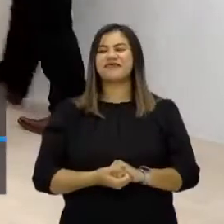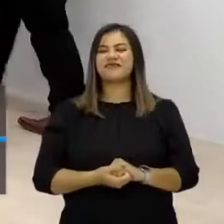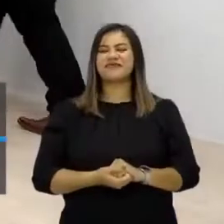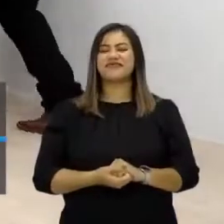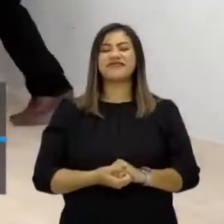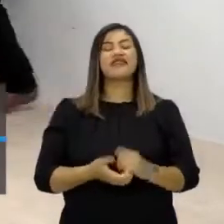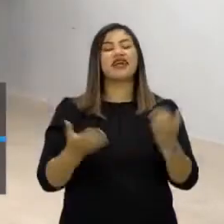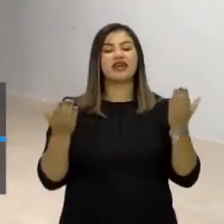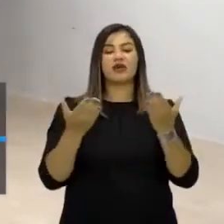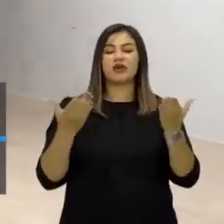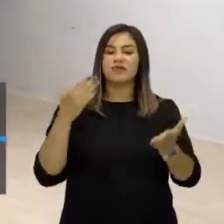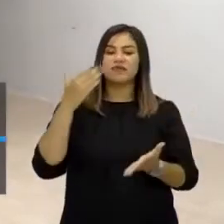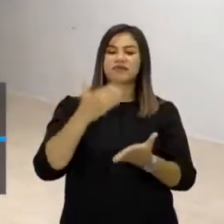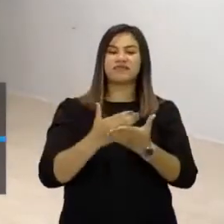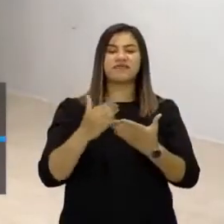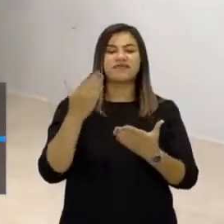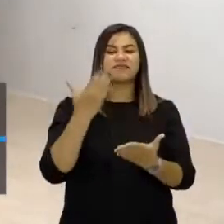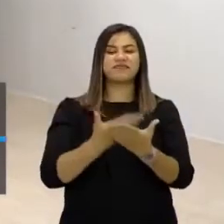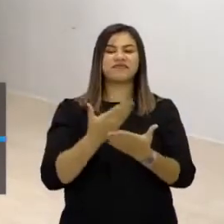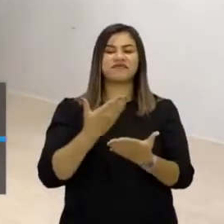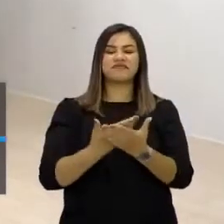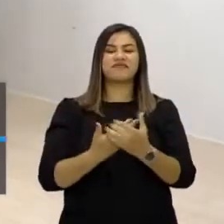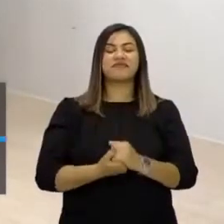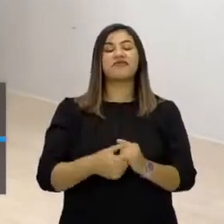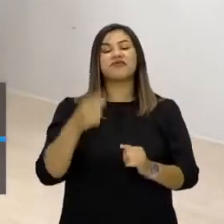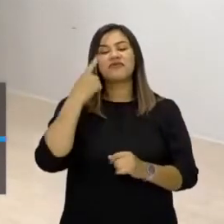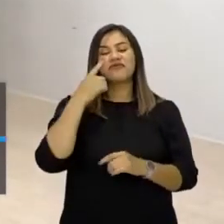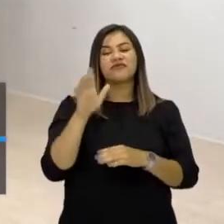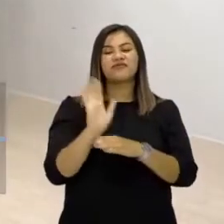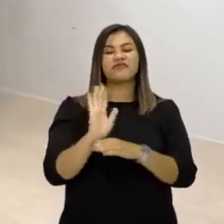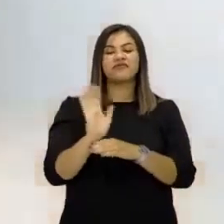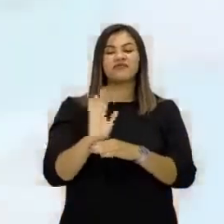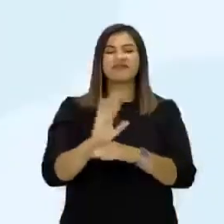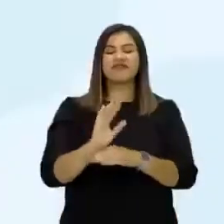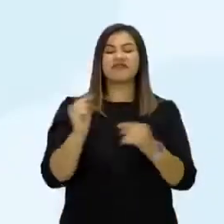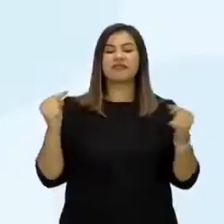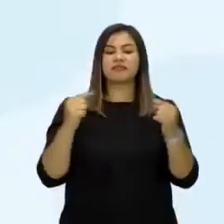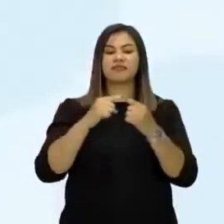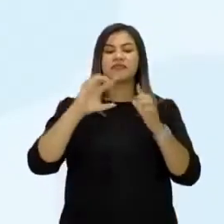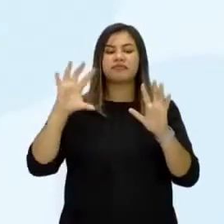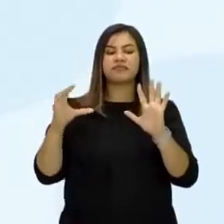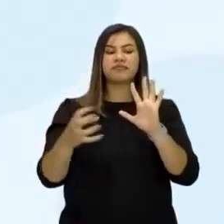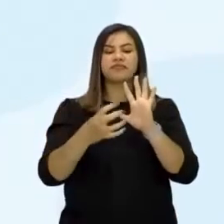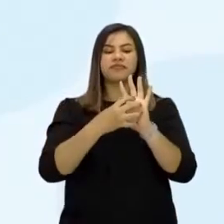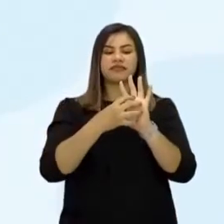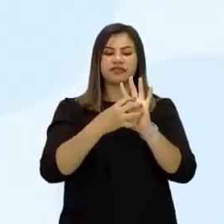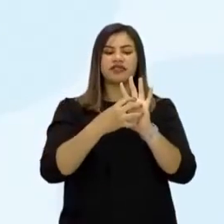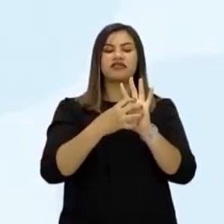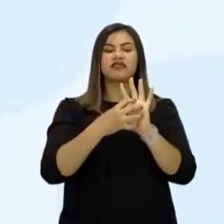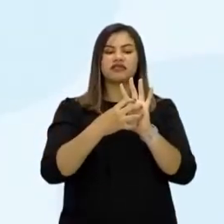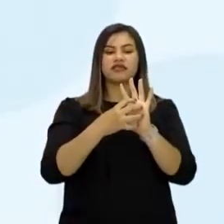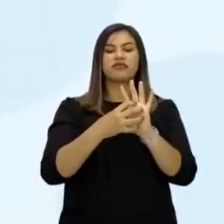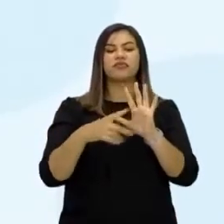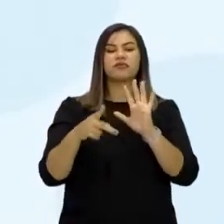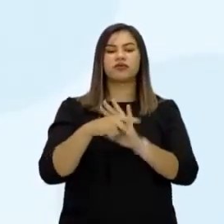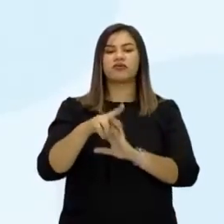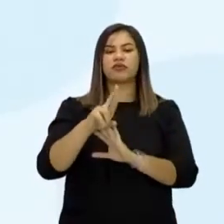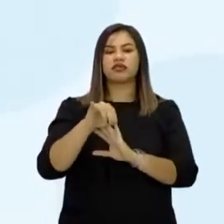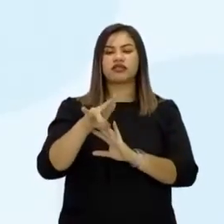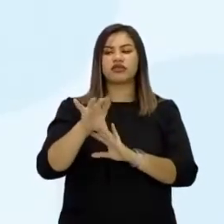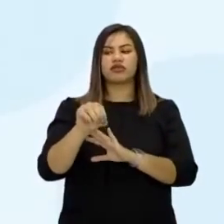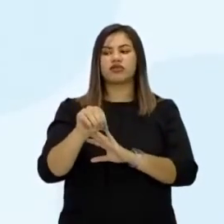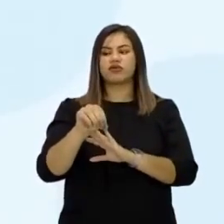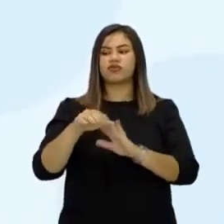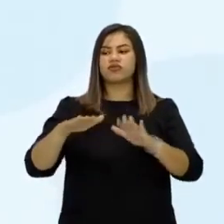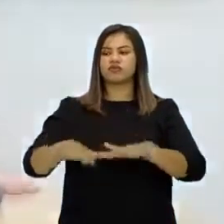lá então, vamos para a aula, vamos seguir a aula. Vamos ver aí um vídeo que fala sobre impactos da saída do Reino Unido da União